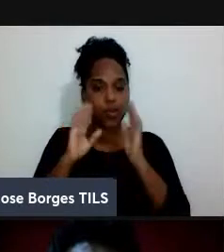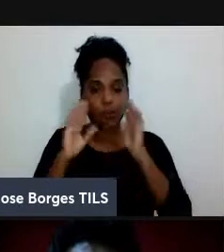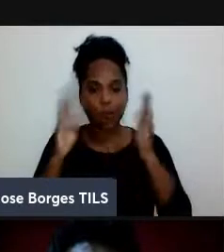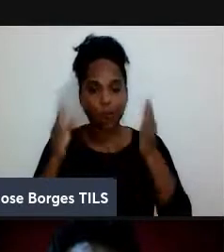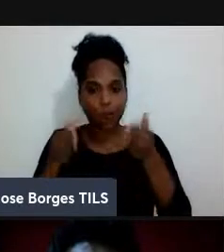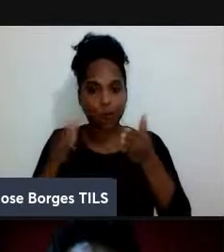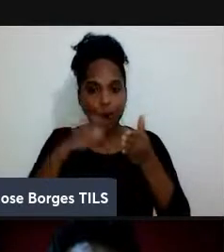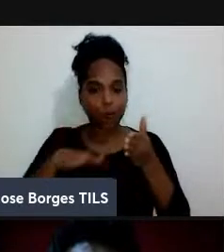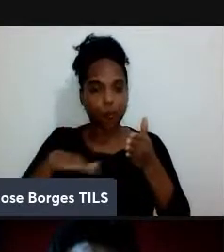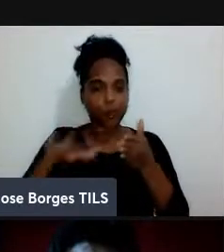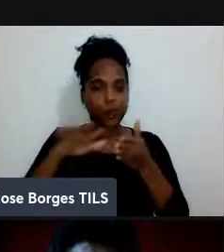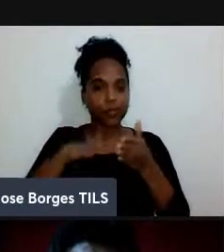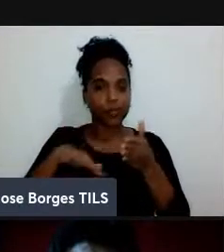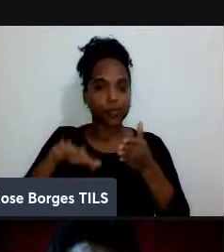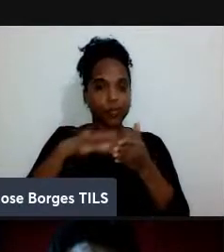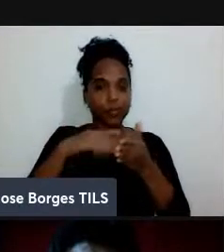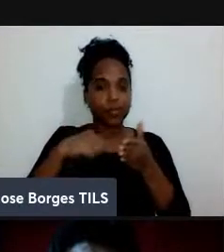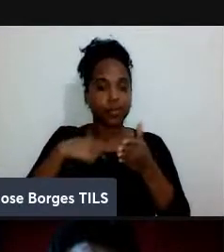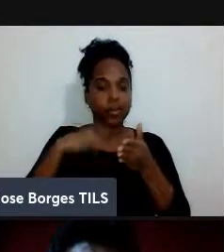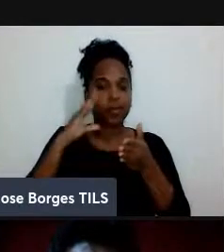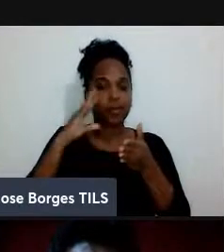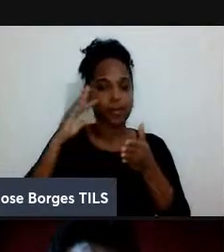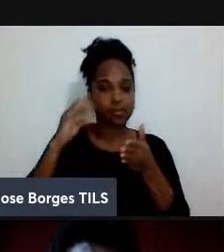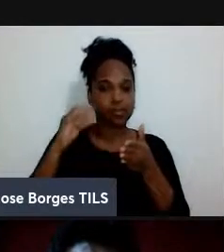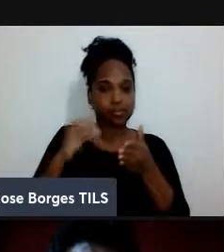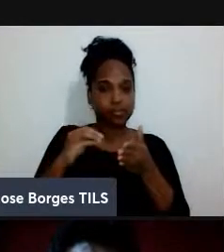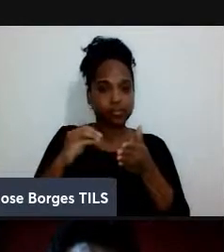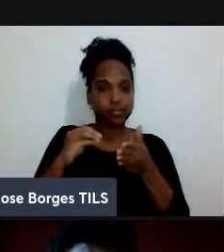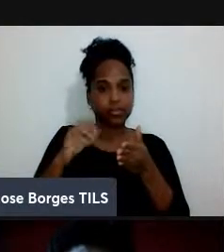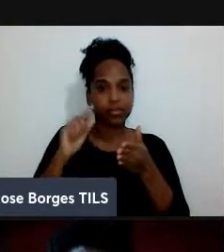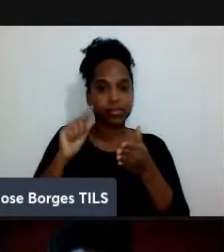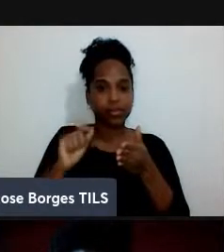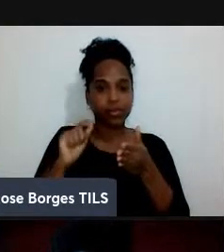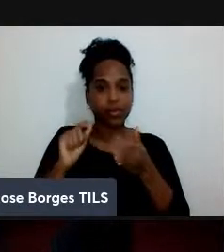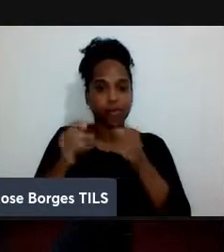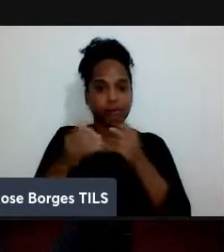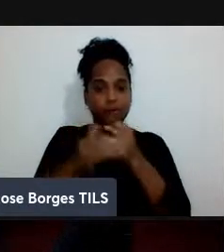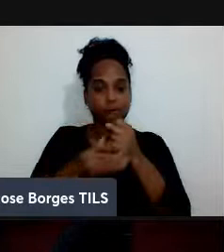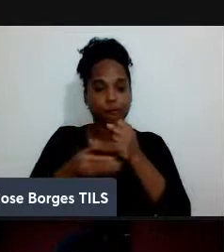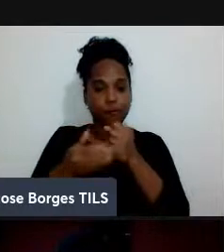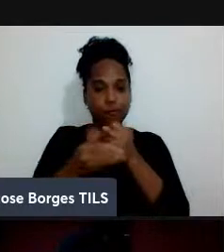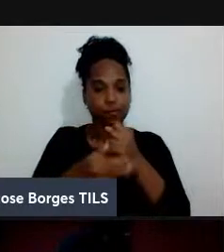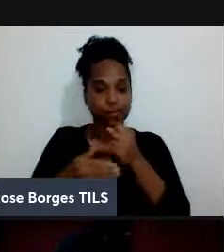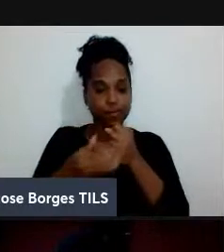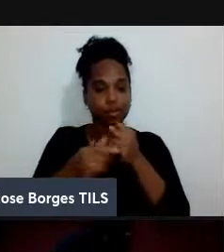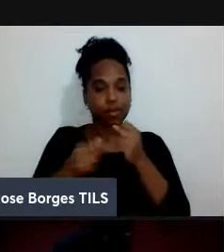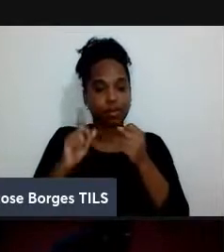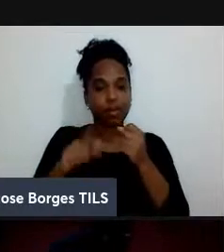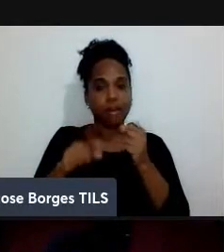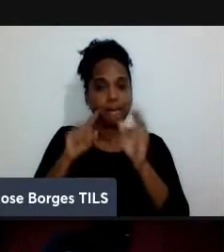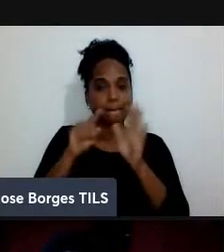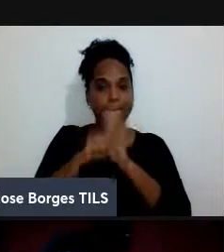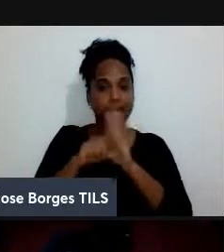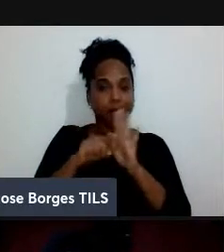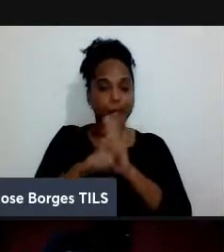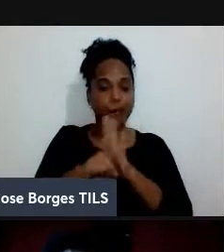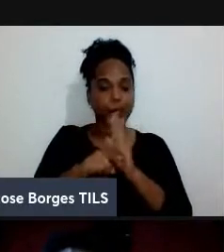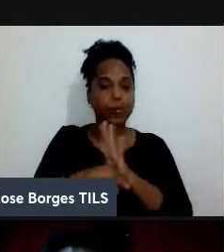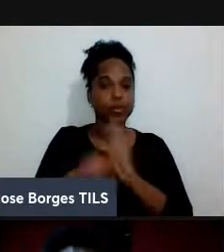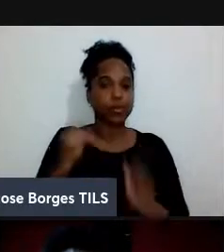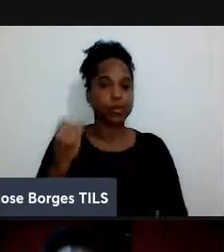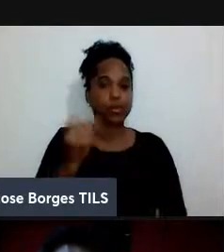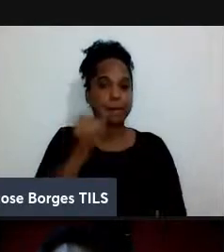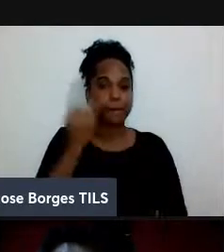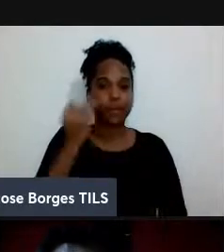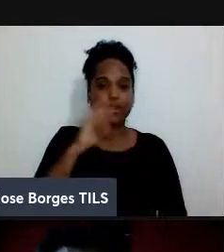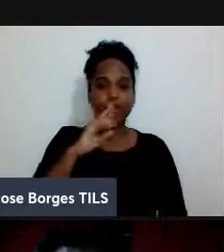sempre tendo ali acesso aos fundamentos então acho que é uma pergunta super válida não sei a resposta